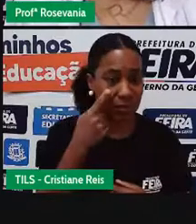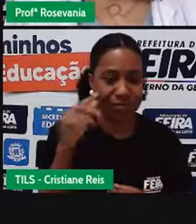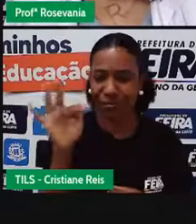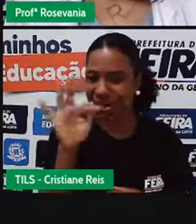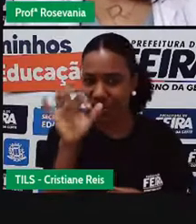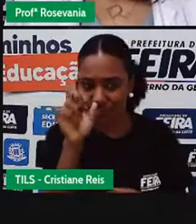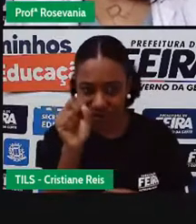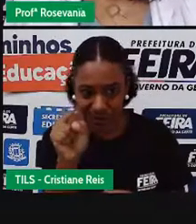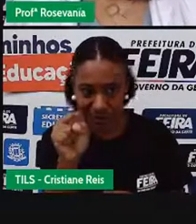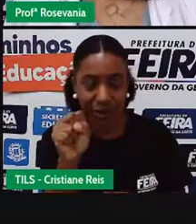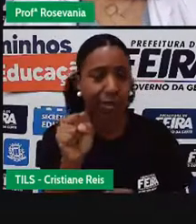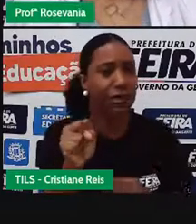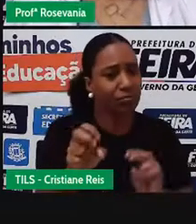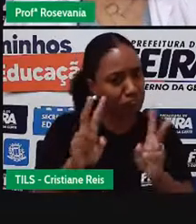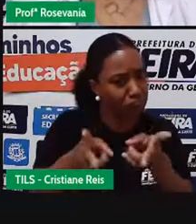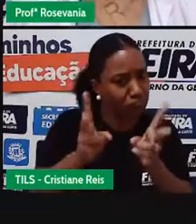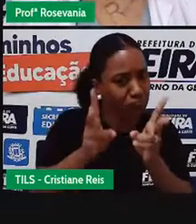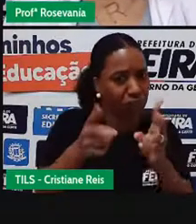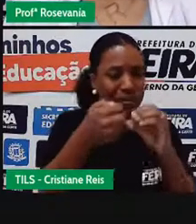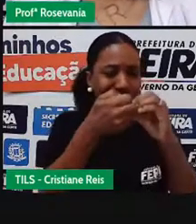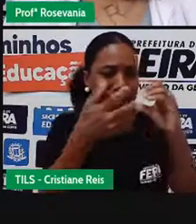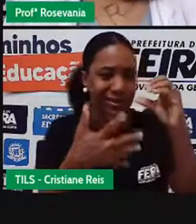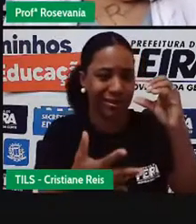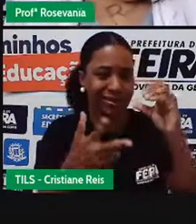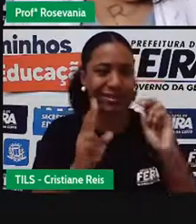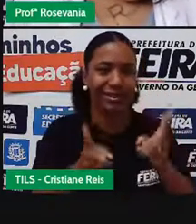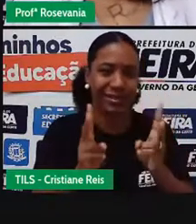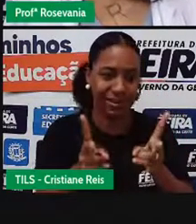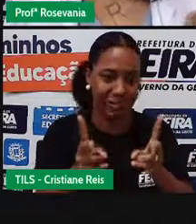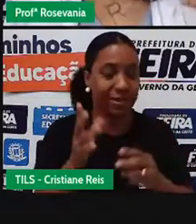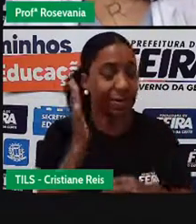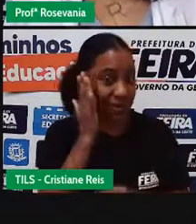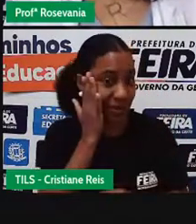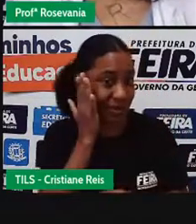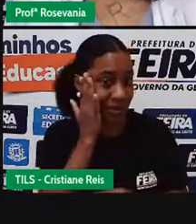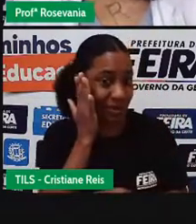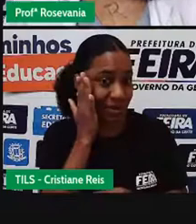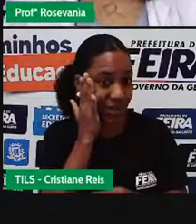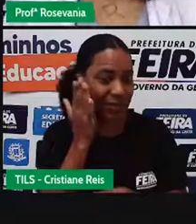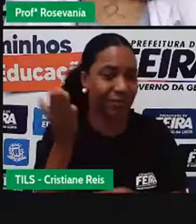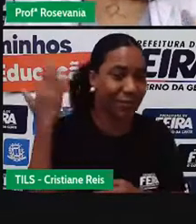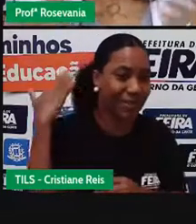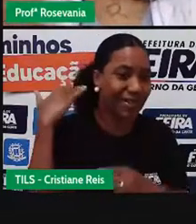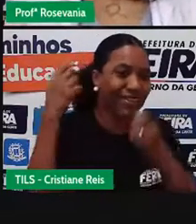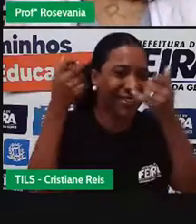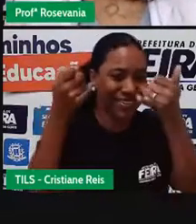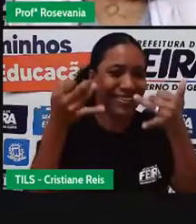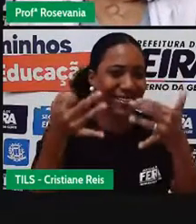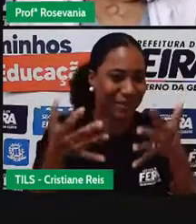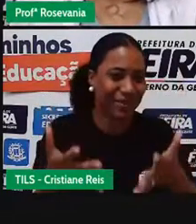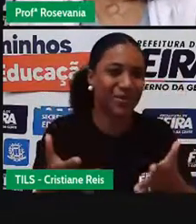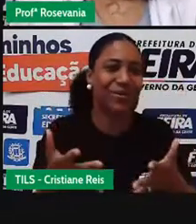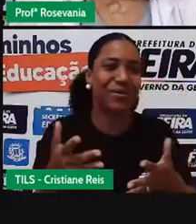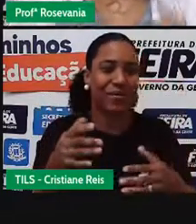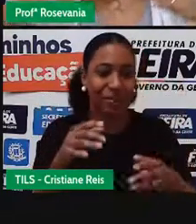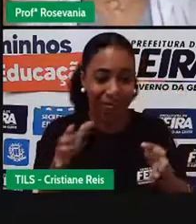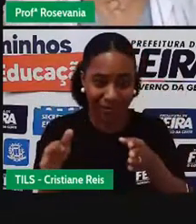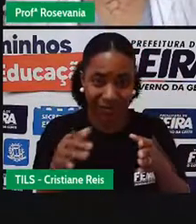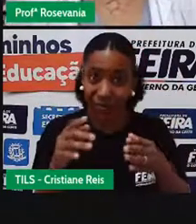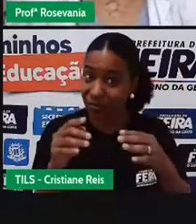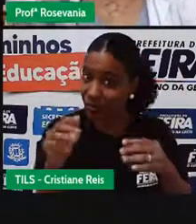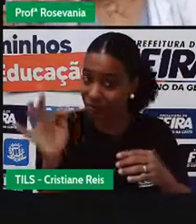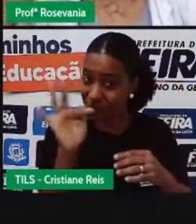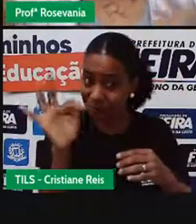não tem muitas modificações, né, até porque vocês já sabem, eu já falei em outras aulas, que nós estamos no meio da placa tectônica,